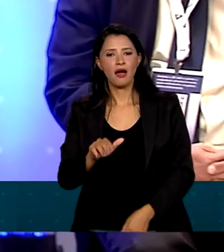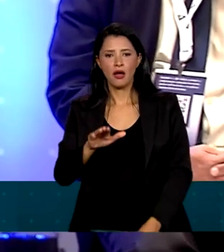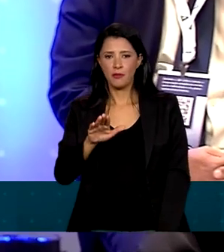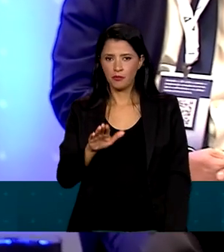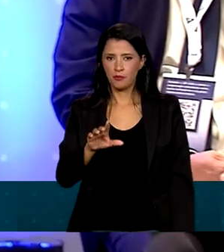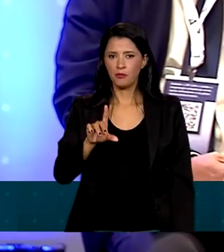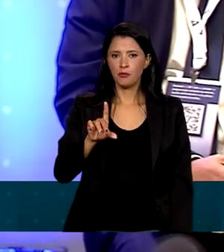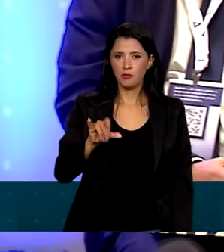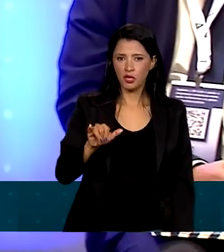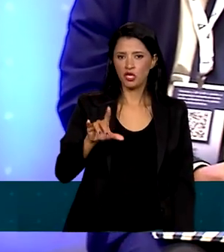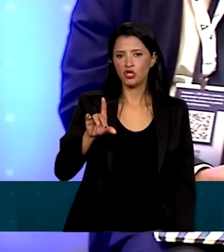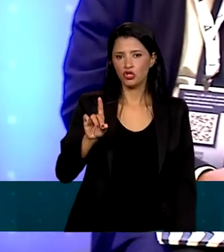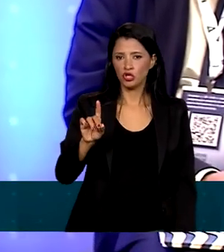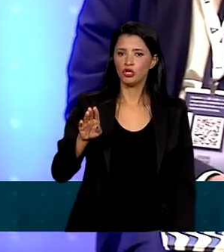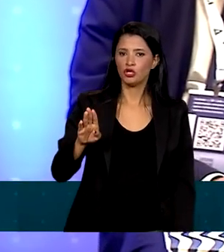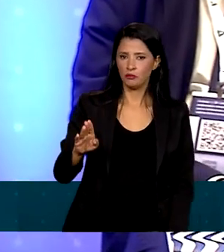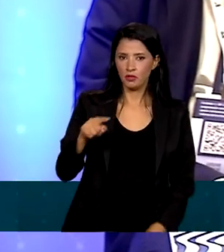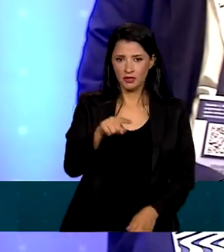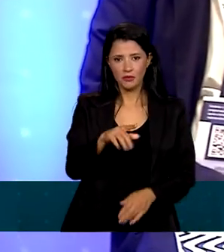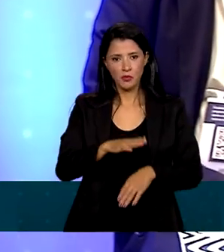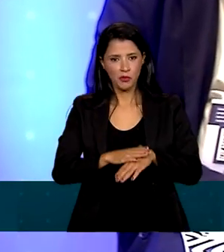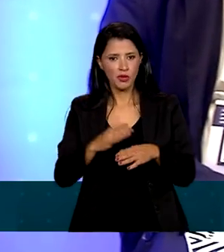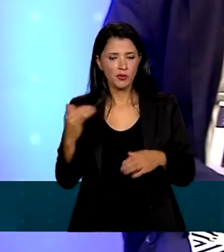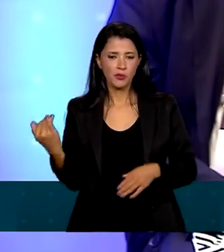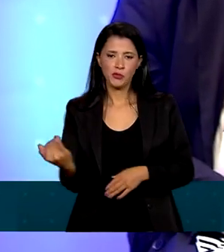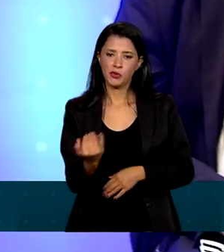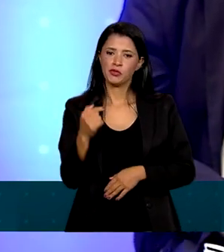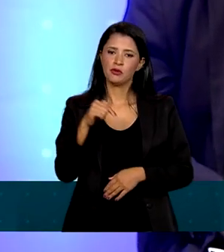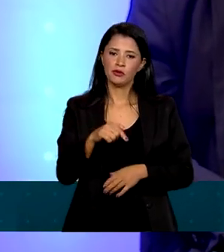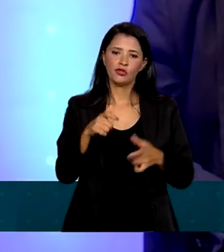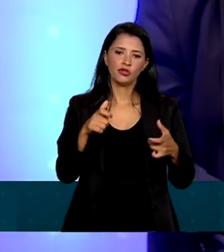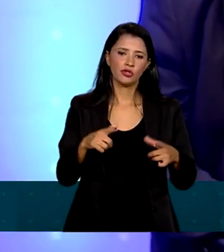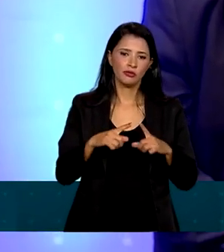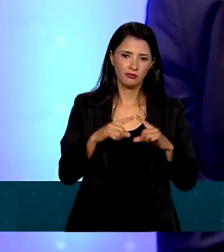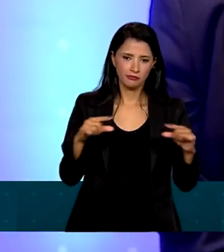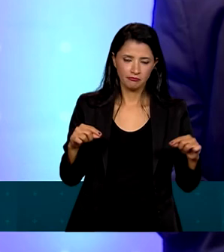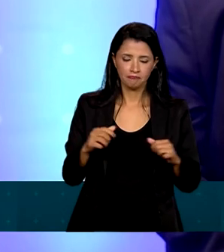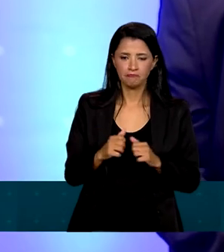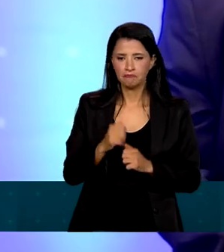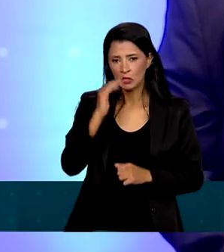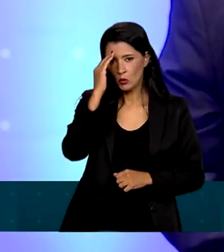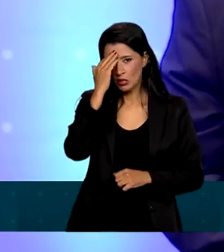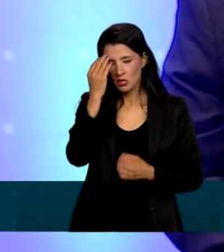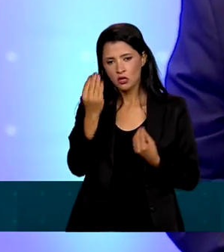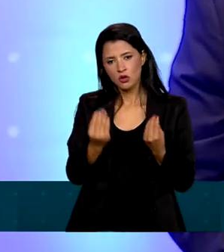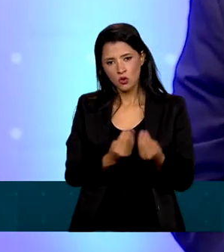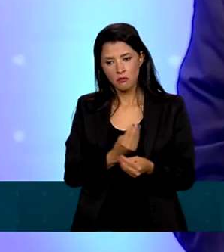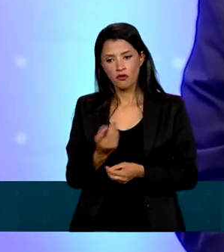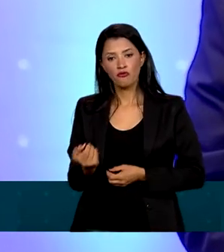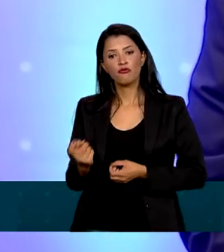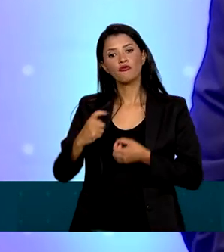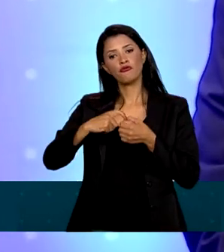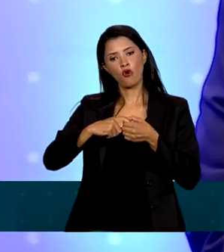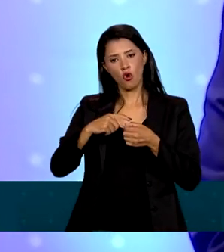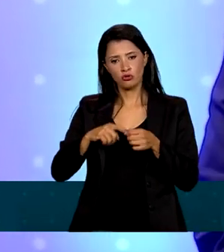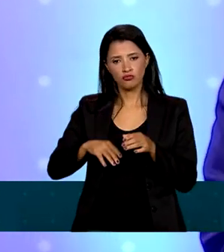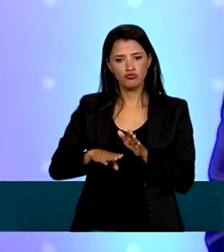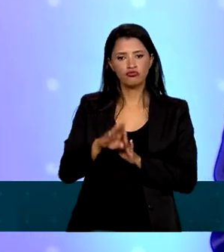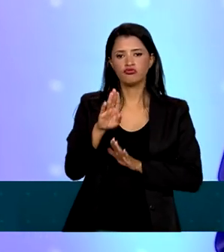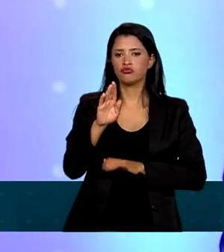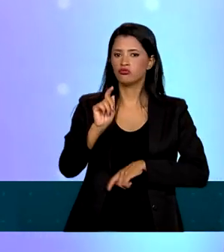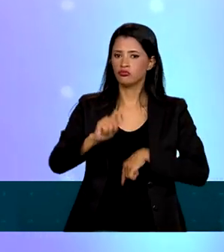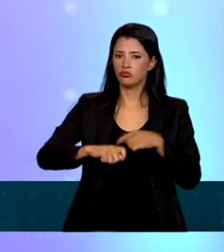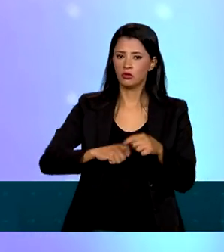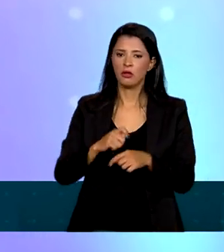esse importante momento aqui em Brasília, compreendo que para a retomada do crescimento no